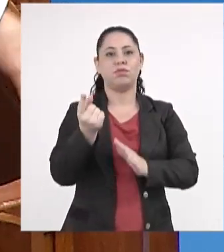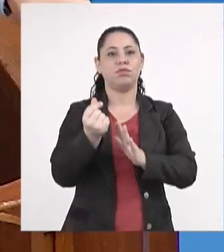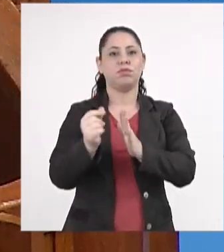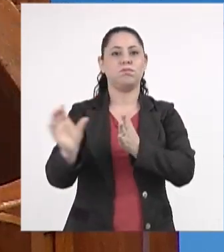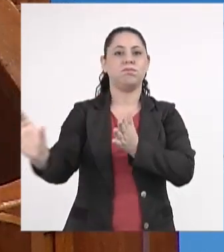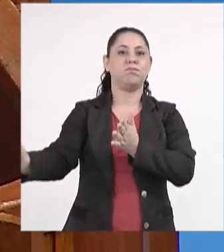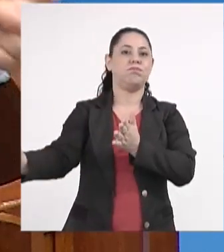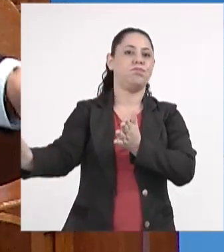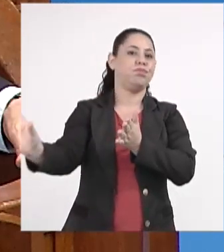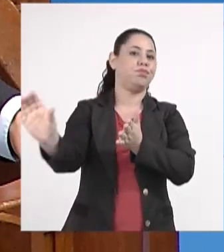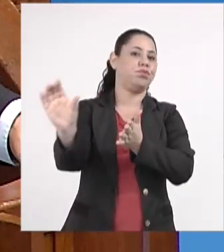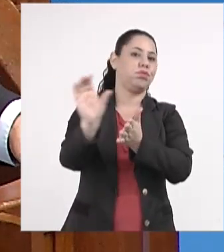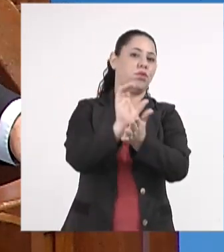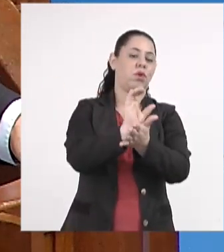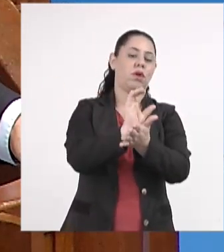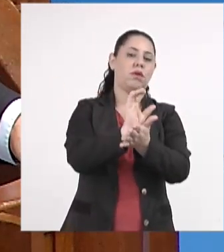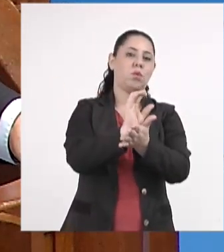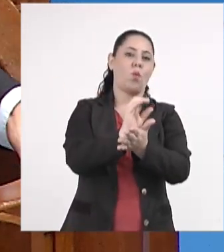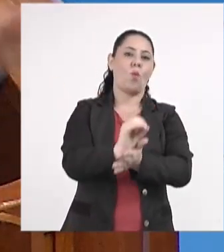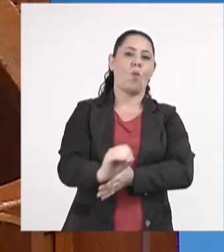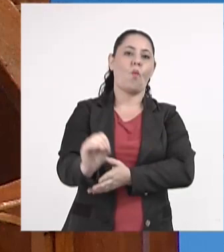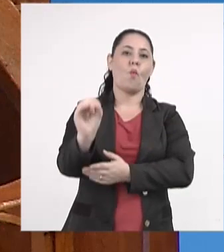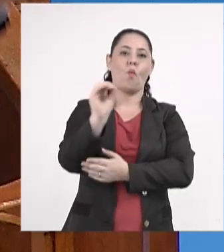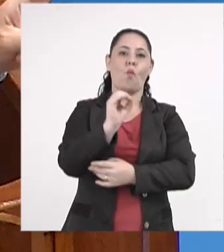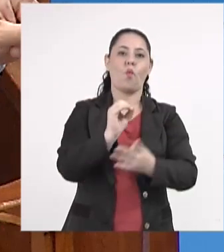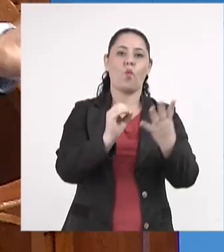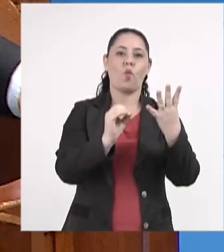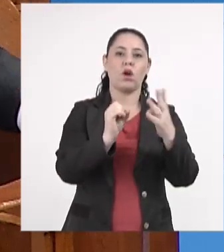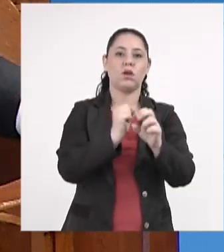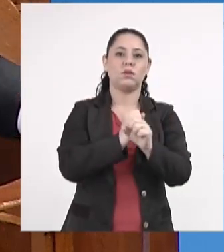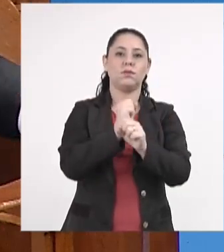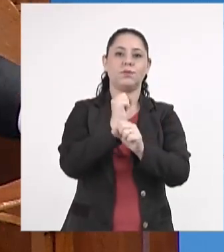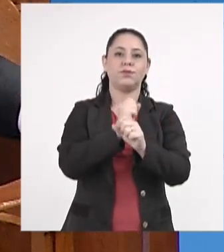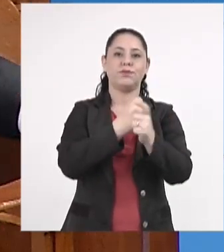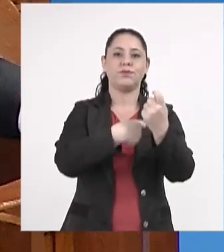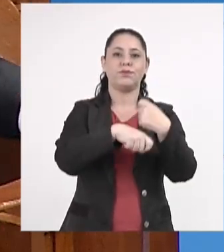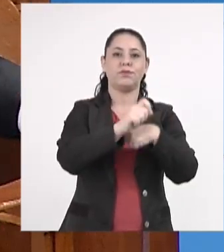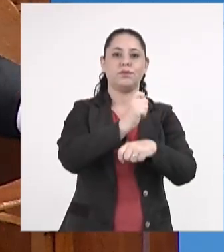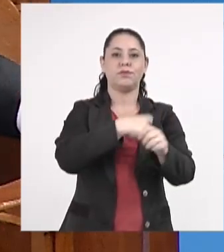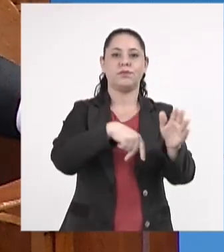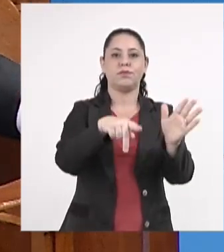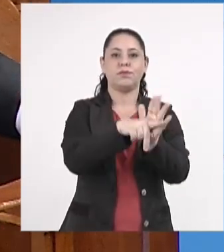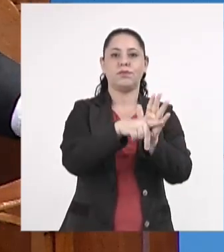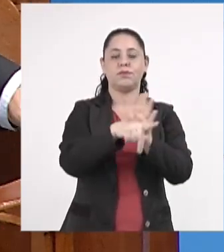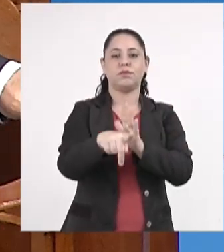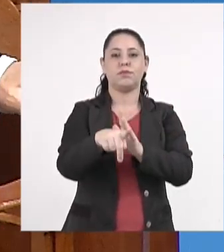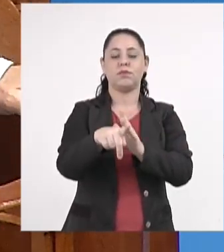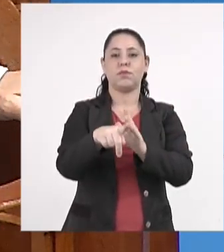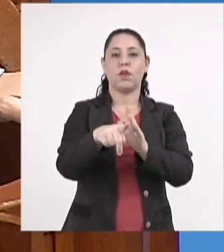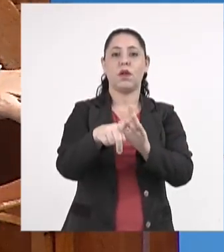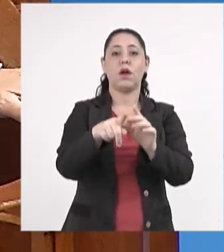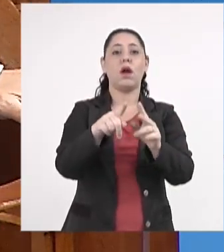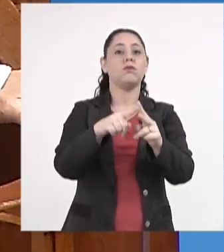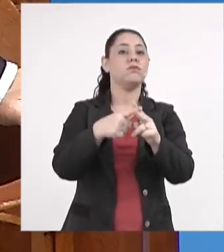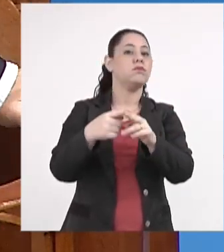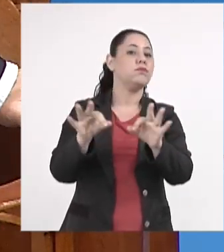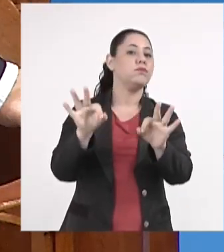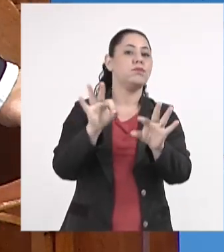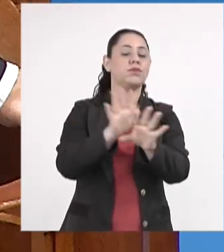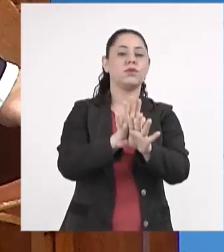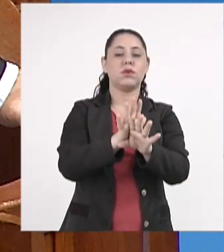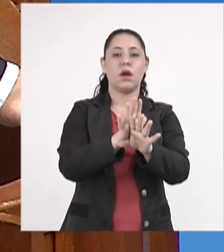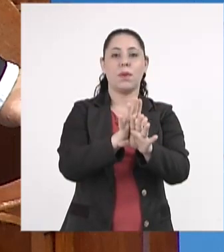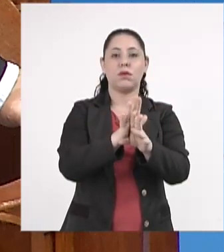nenhum centavo nos quatro anos de administração para a conclusão de